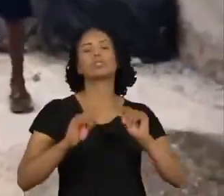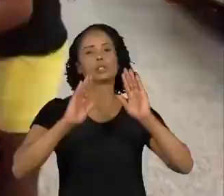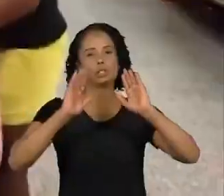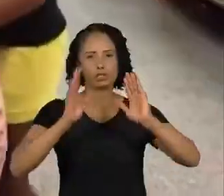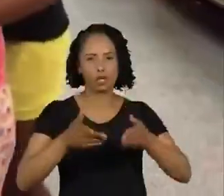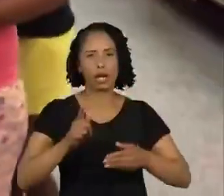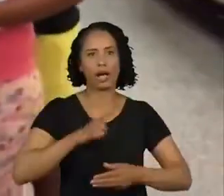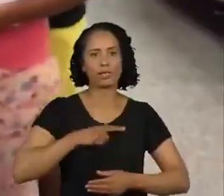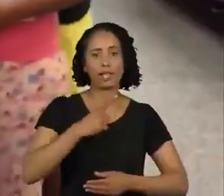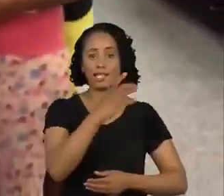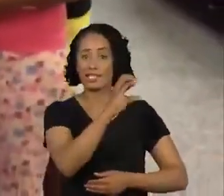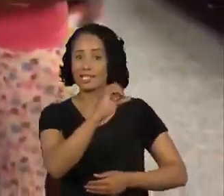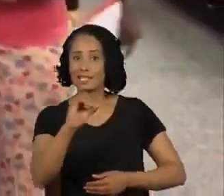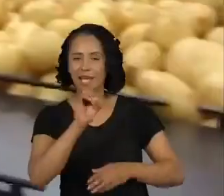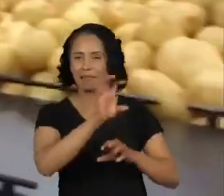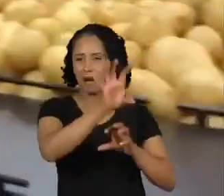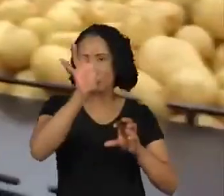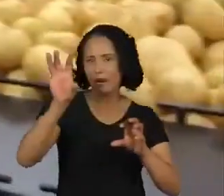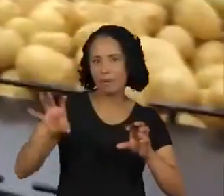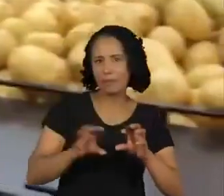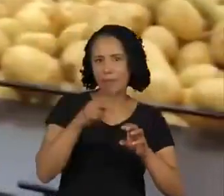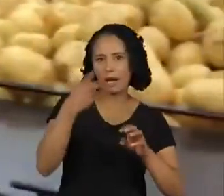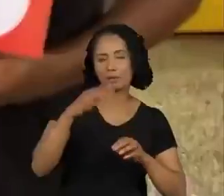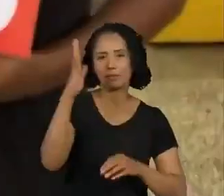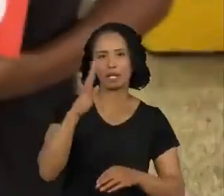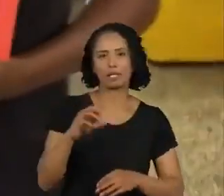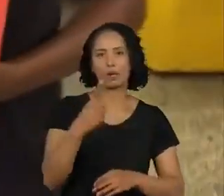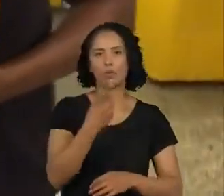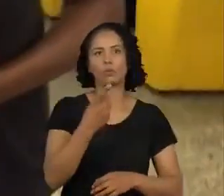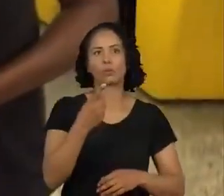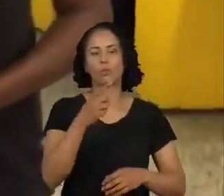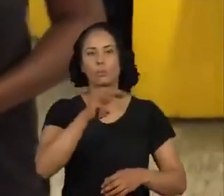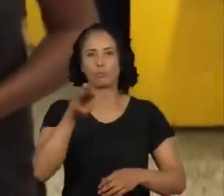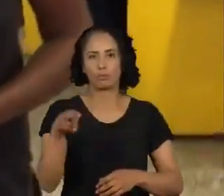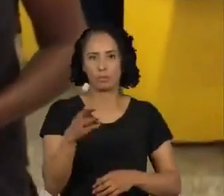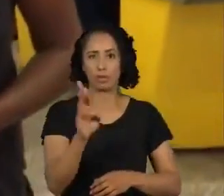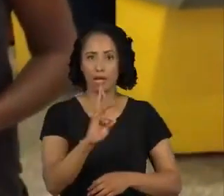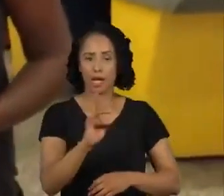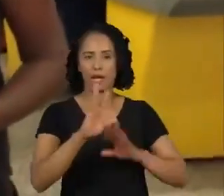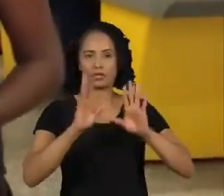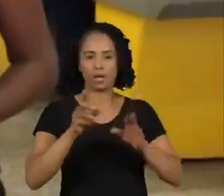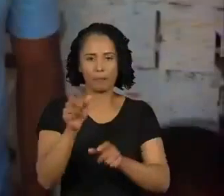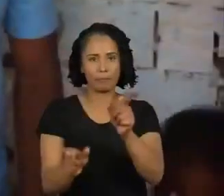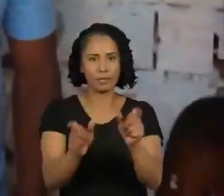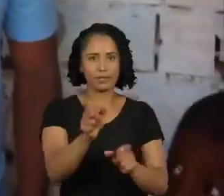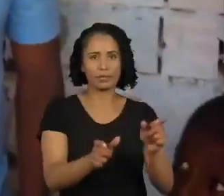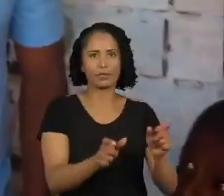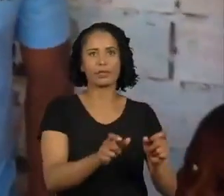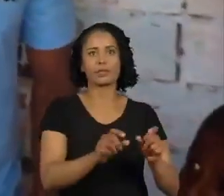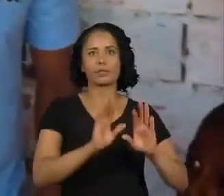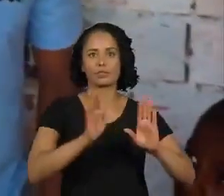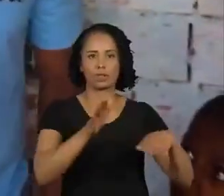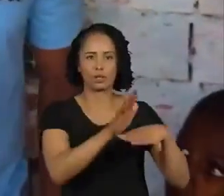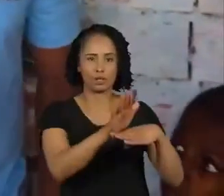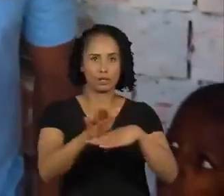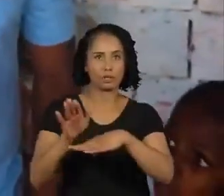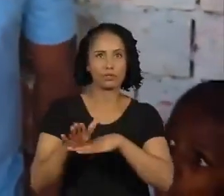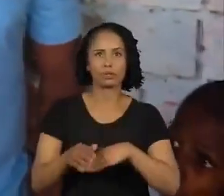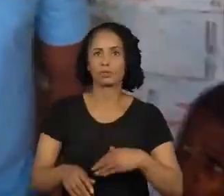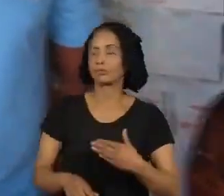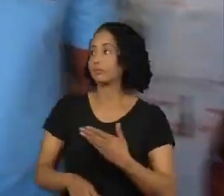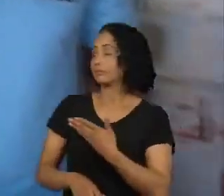arrecadando pouco mais de 60 milhões de reais, alimentando mais de 1 milhão de pessoas. Os dois primeiros